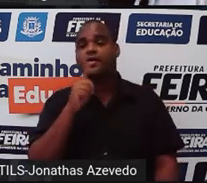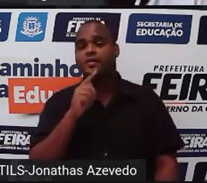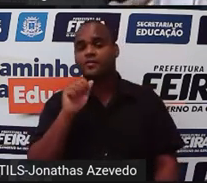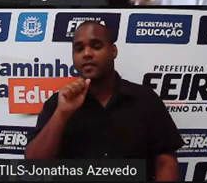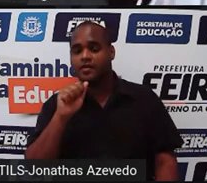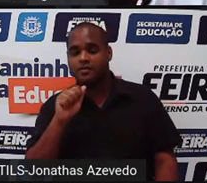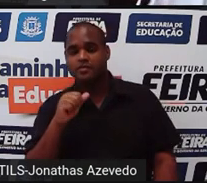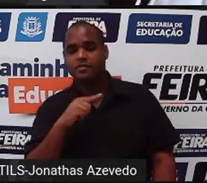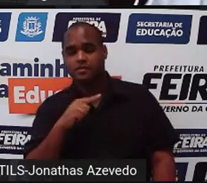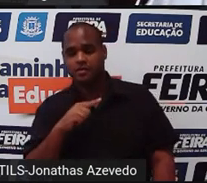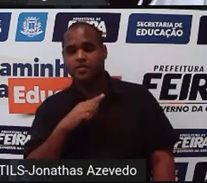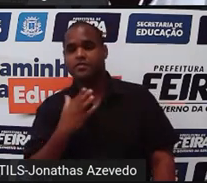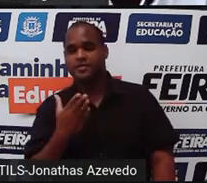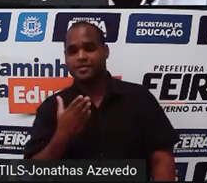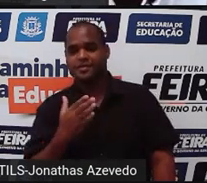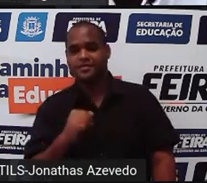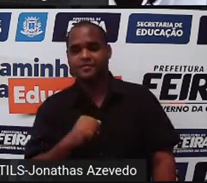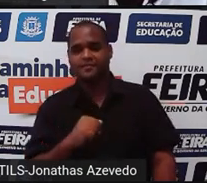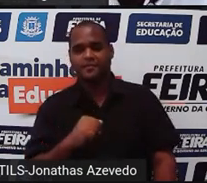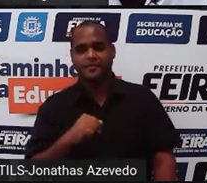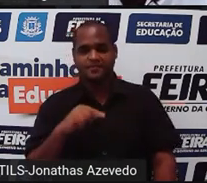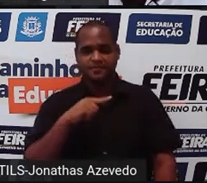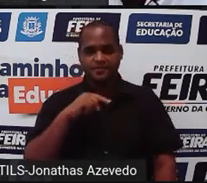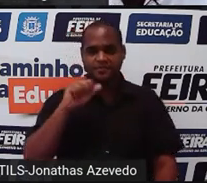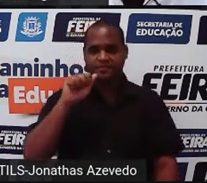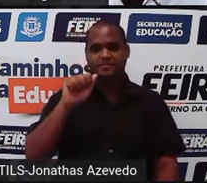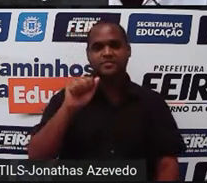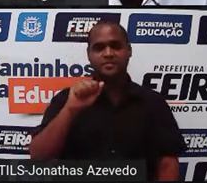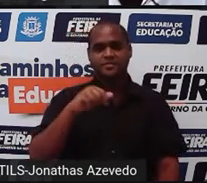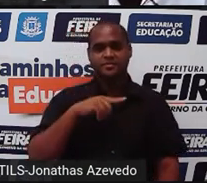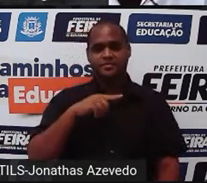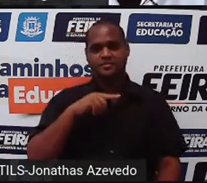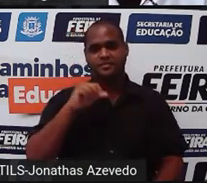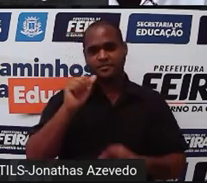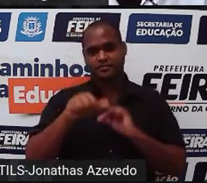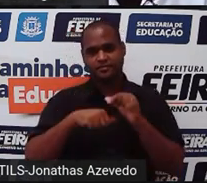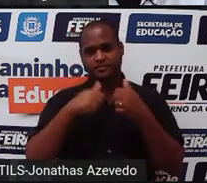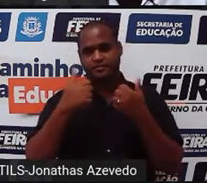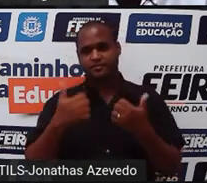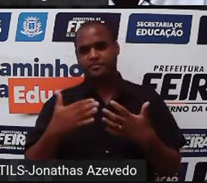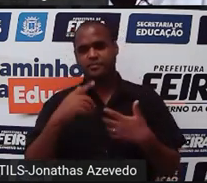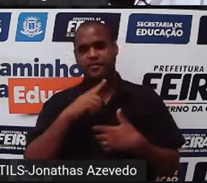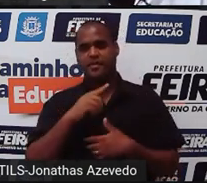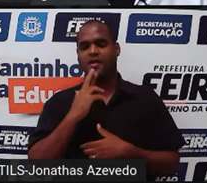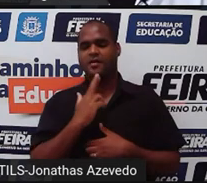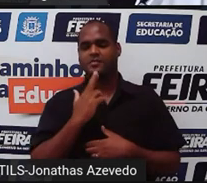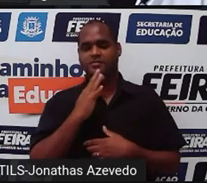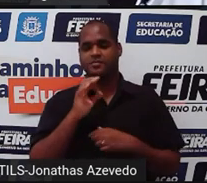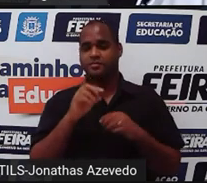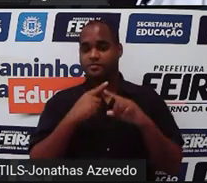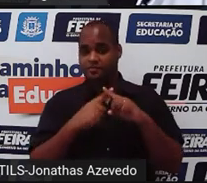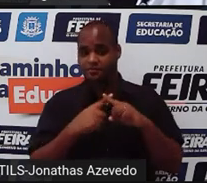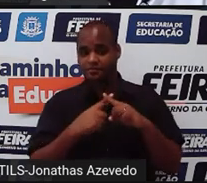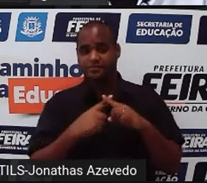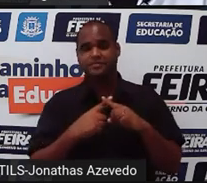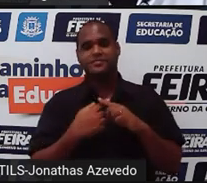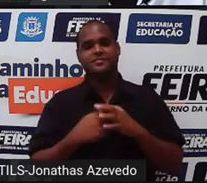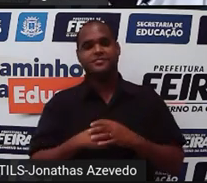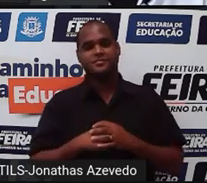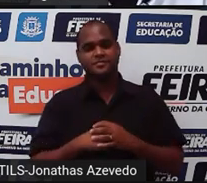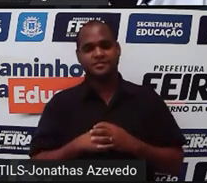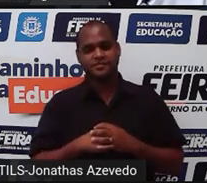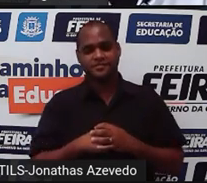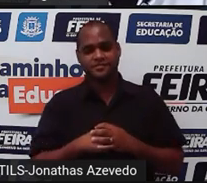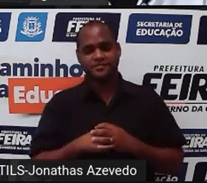A no cruzamento esse ponto A se eu jogo ele aqui para baixo vai me dar o valor de x tá